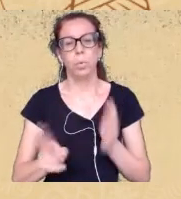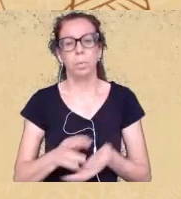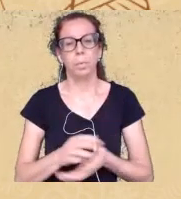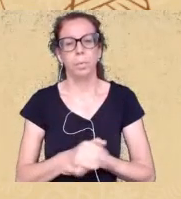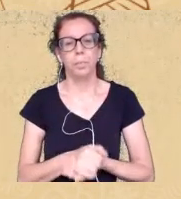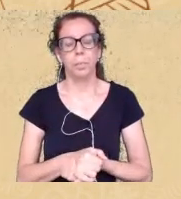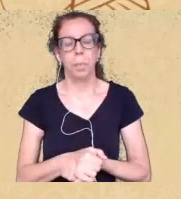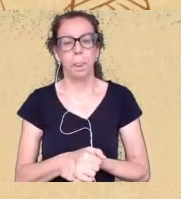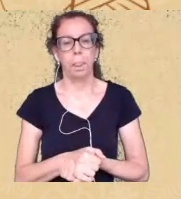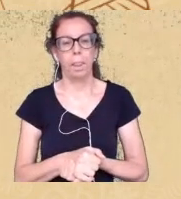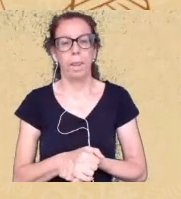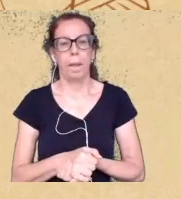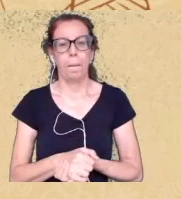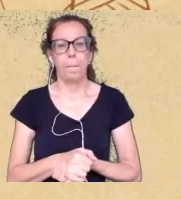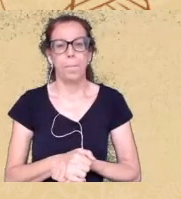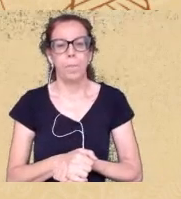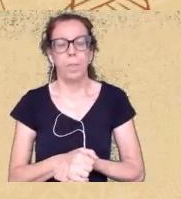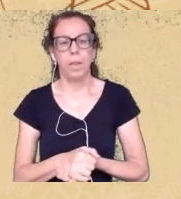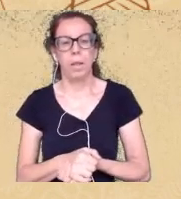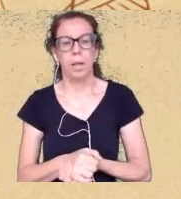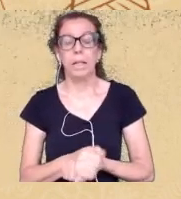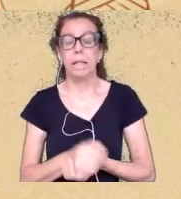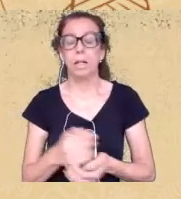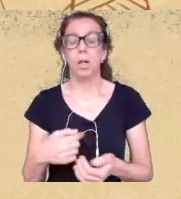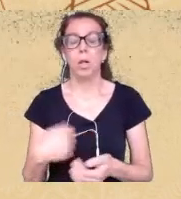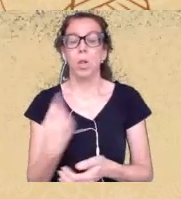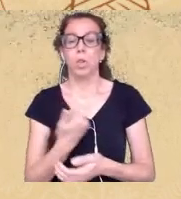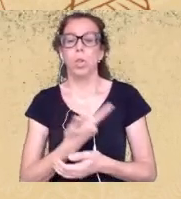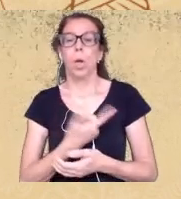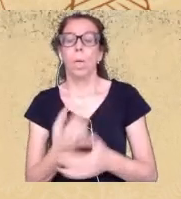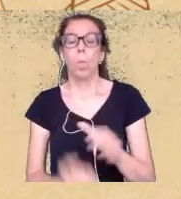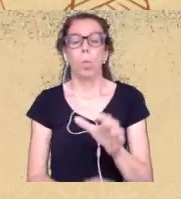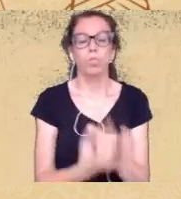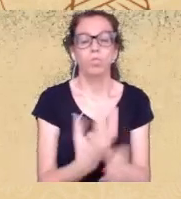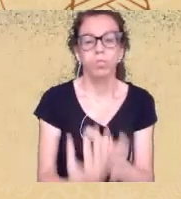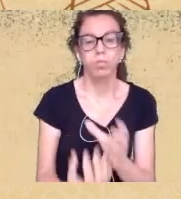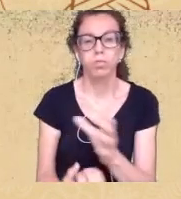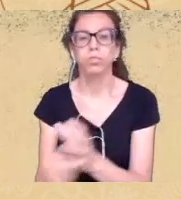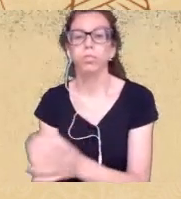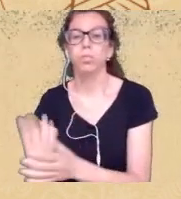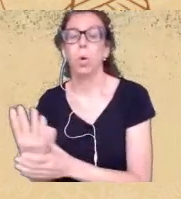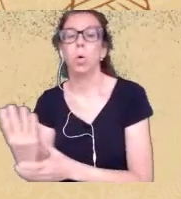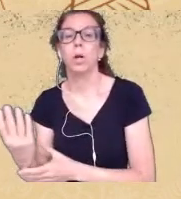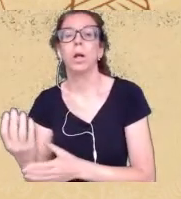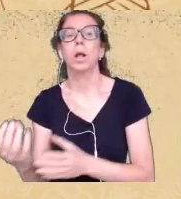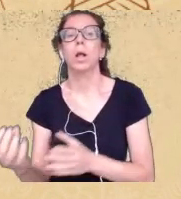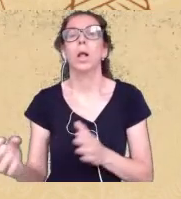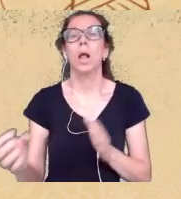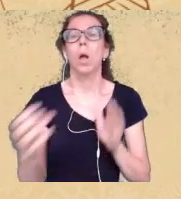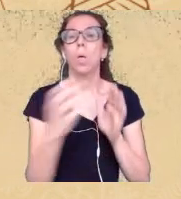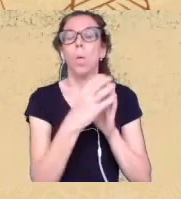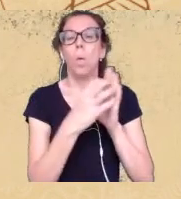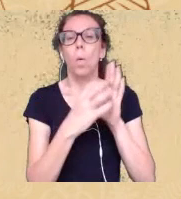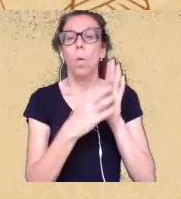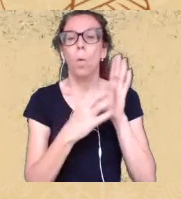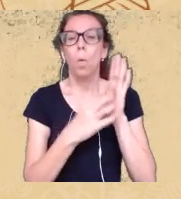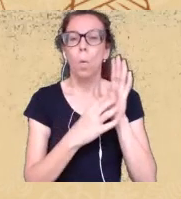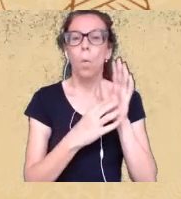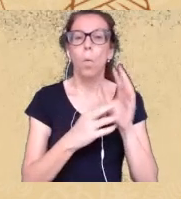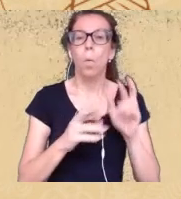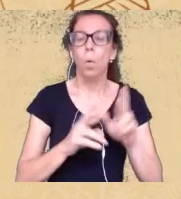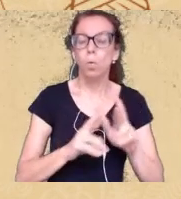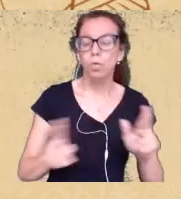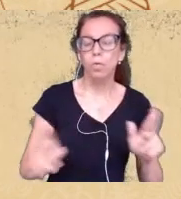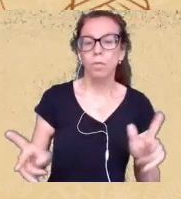nós vamos criando esse esse currículo paralelo também dentro do grupo de estudos e